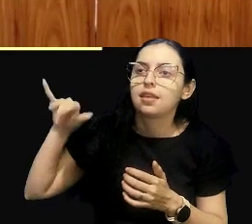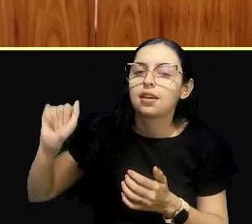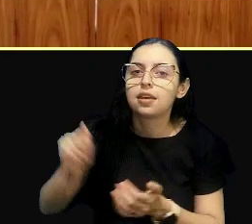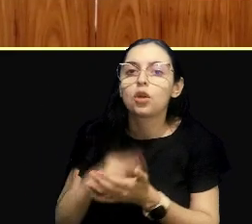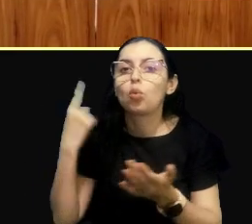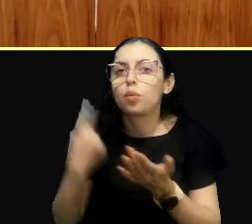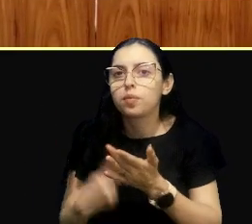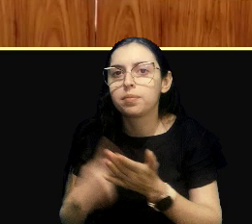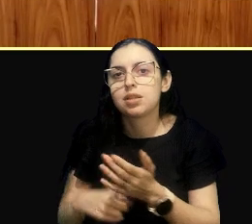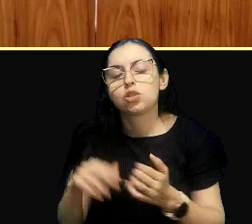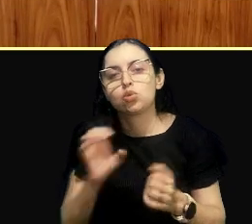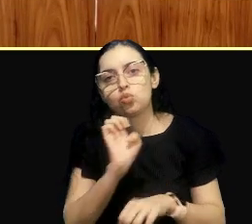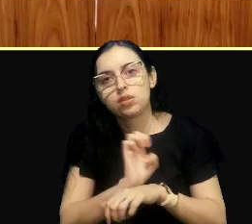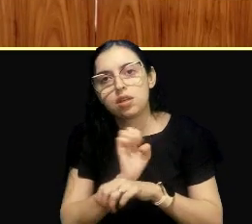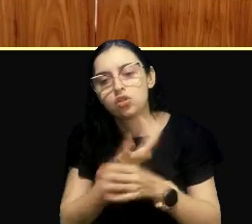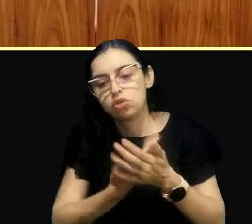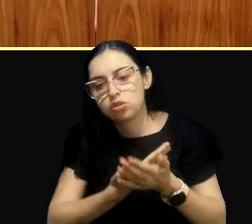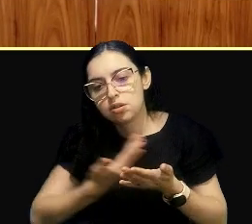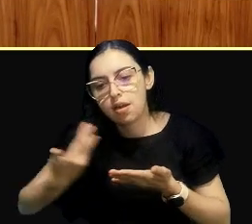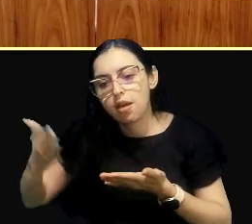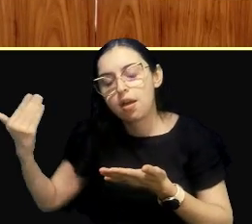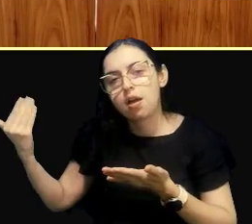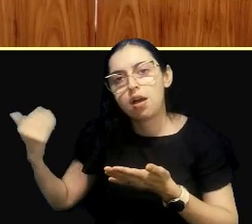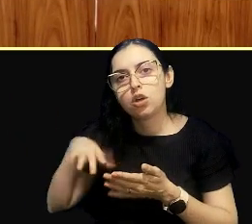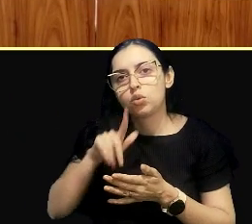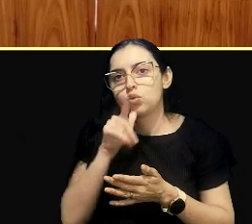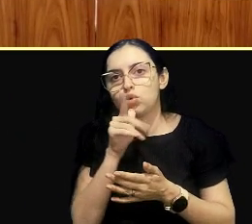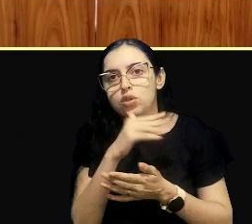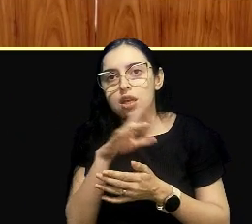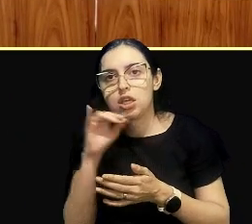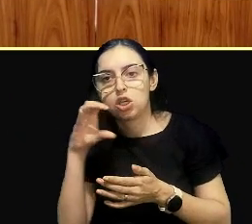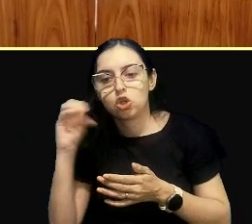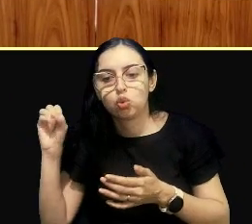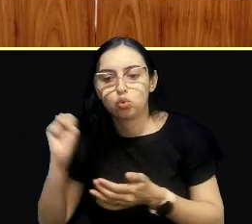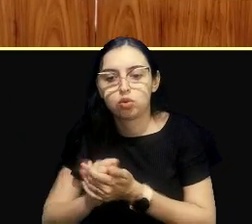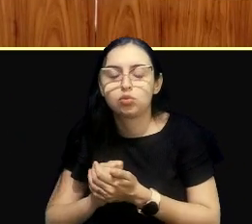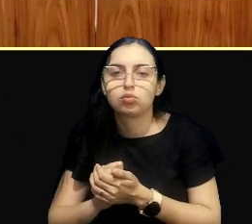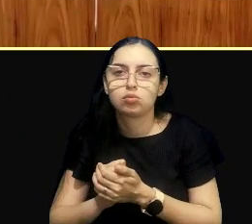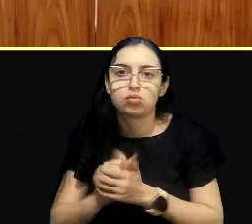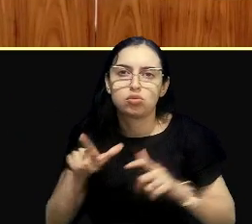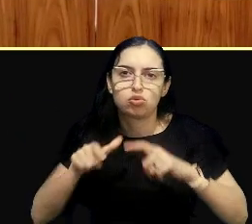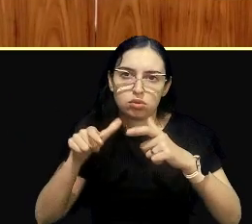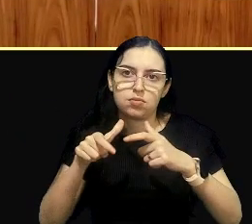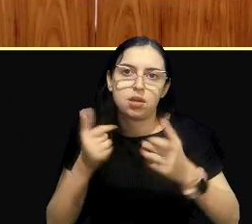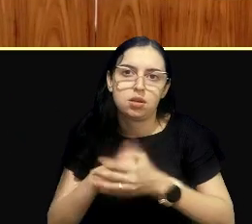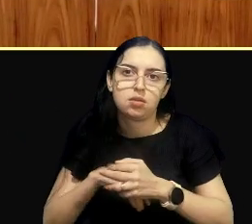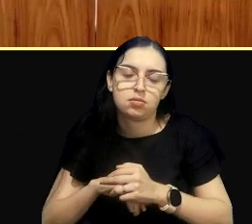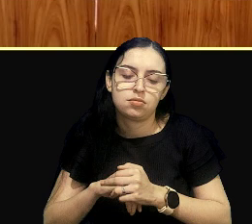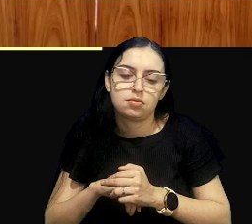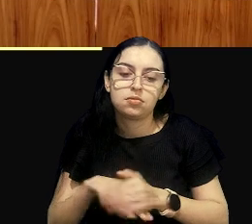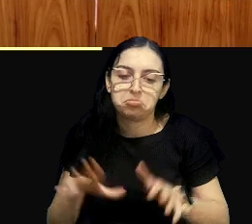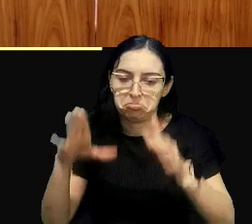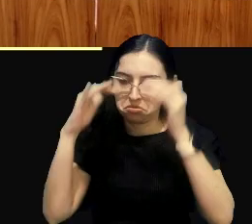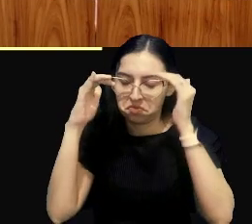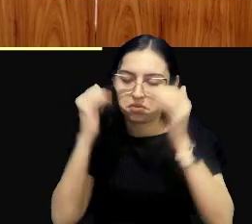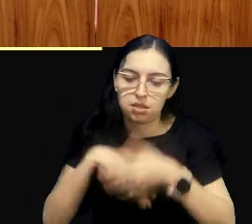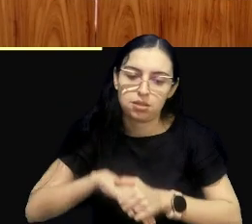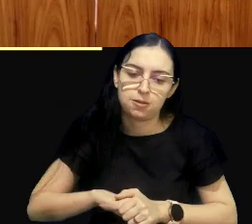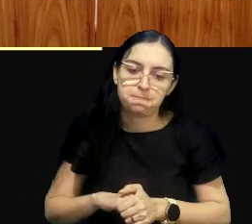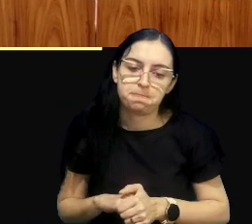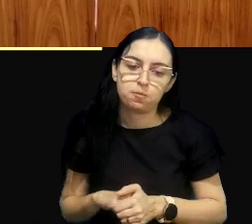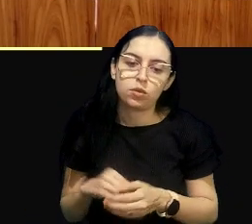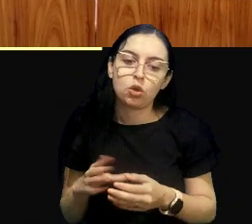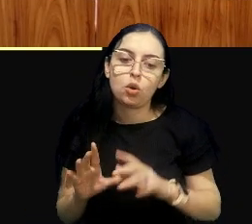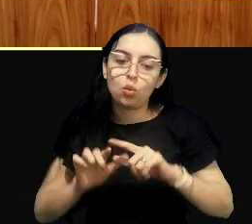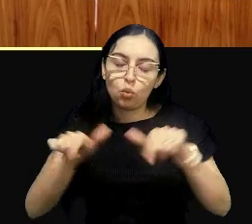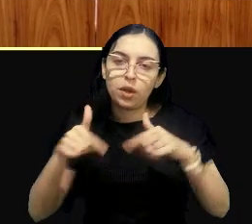seja esse, tirar todos os rios do Estado de, é muito interessante. E com a ressalva de que o enquadramento